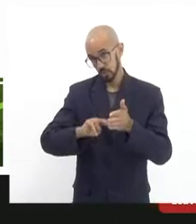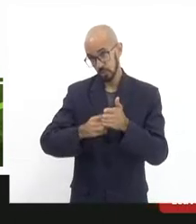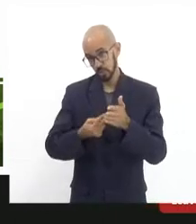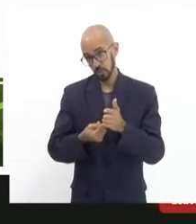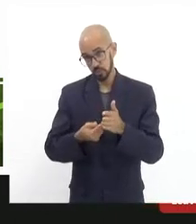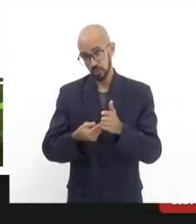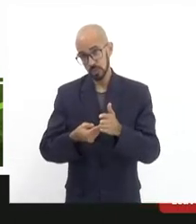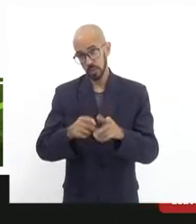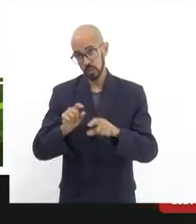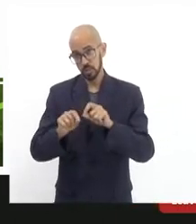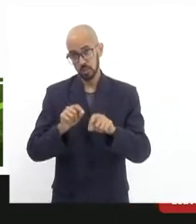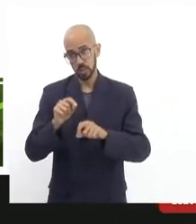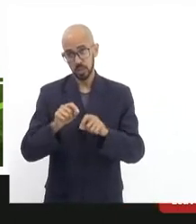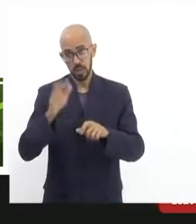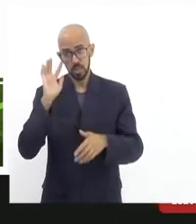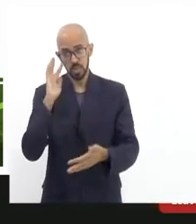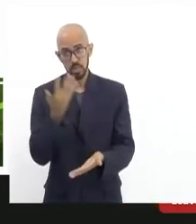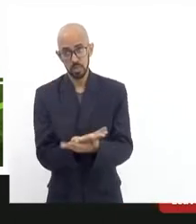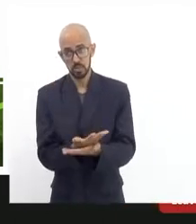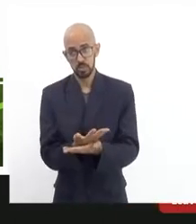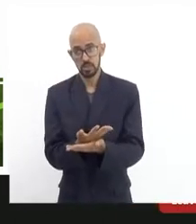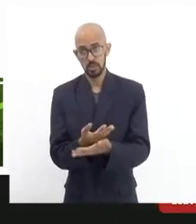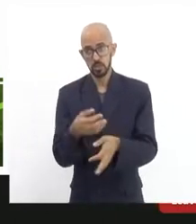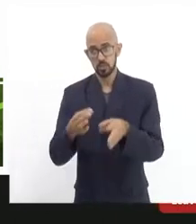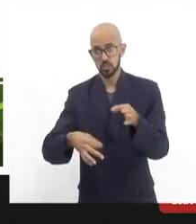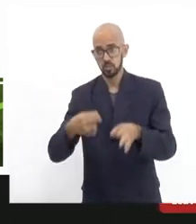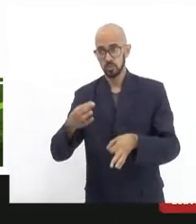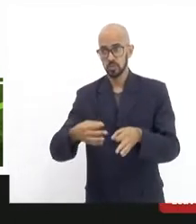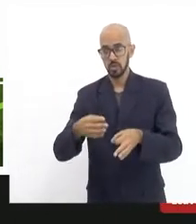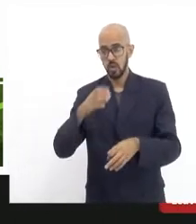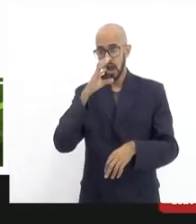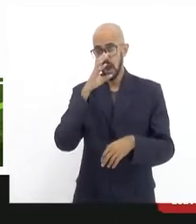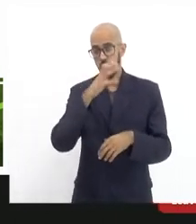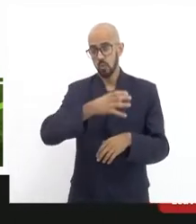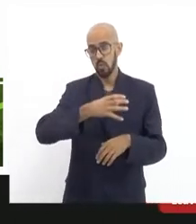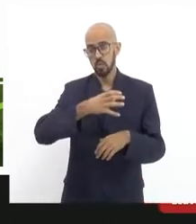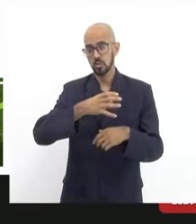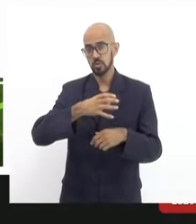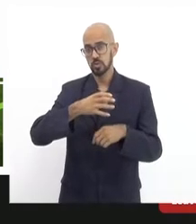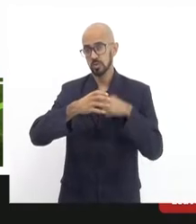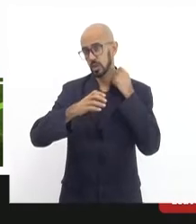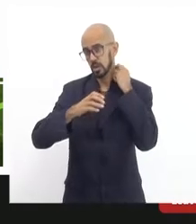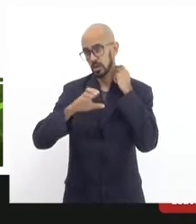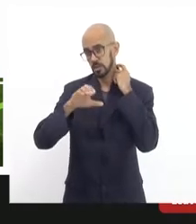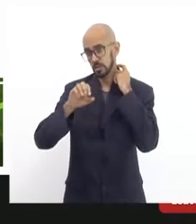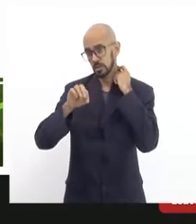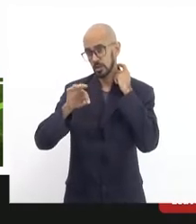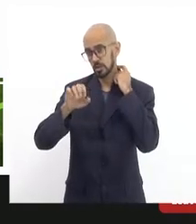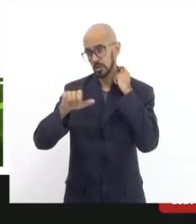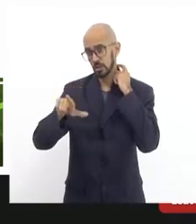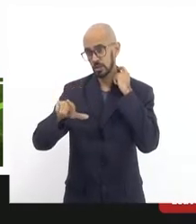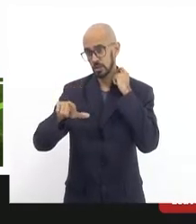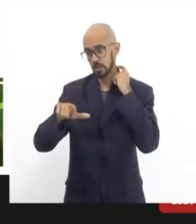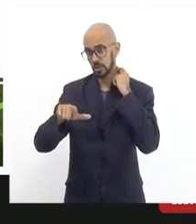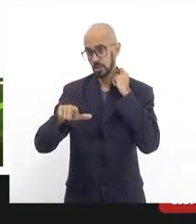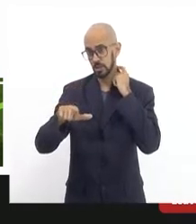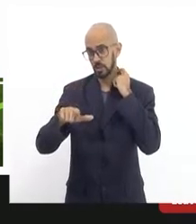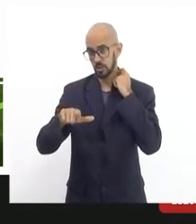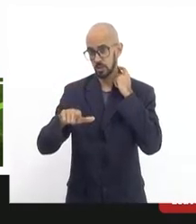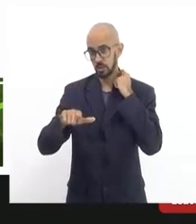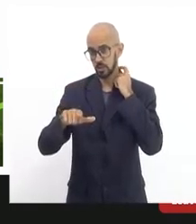acusa, acusa o governo e a central de terem feito intervenções irregulares nos bondes.